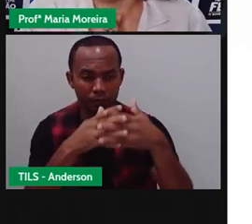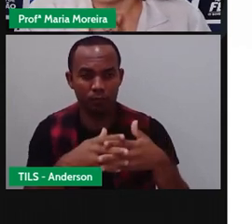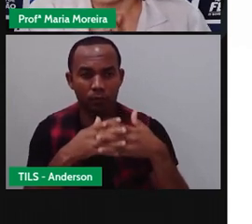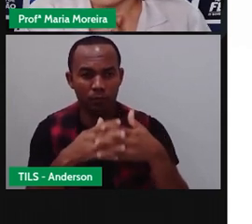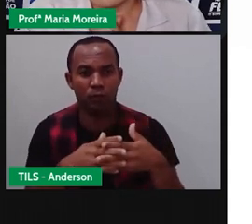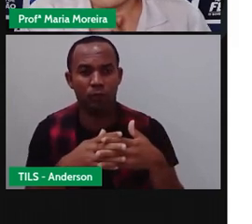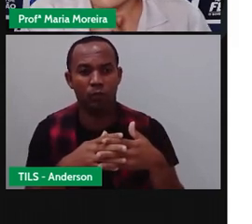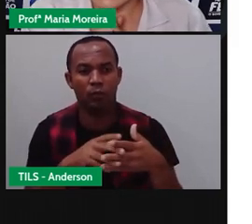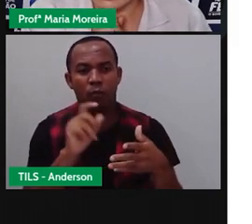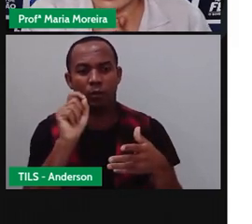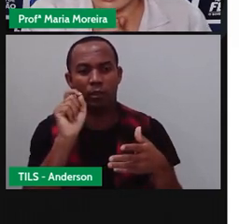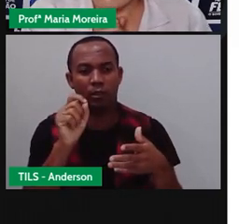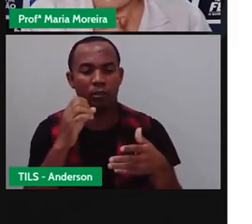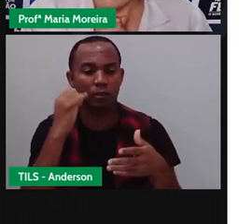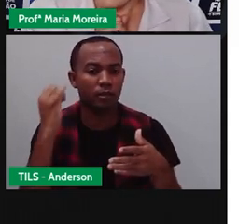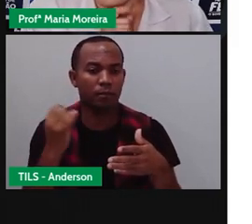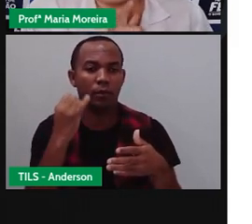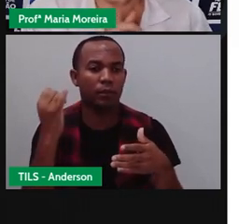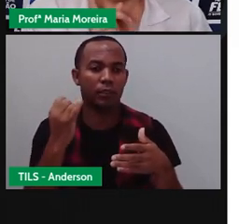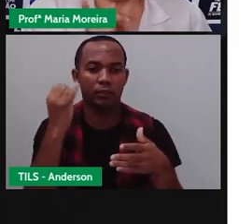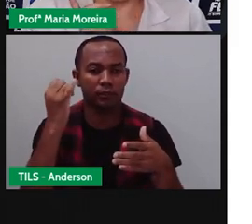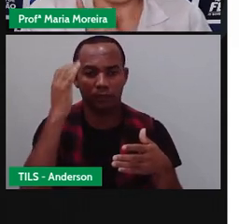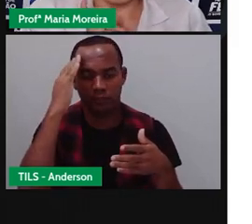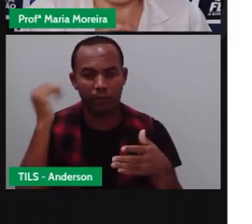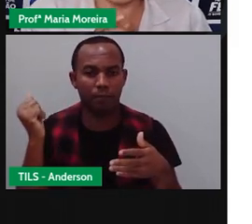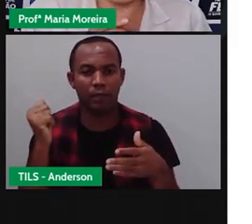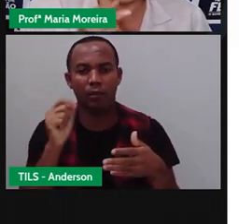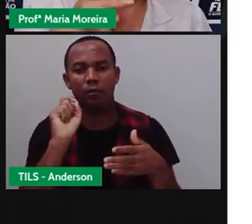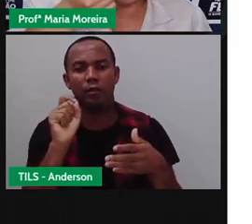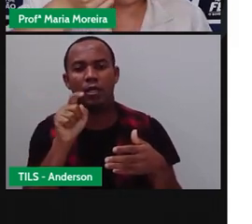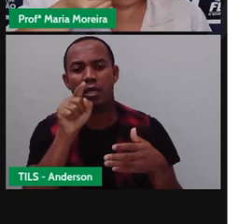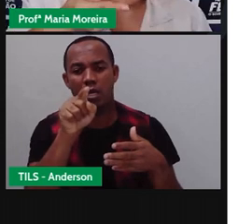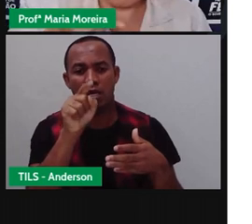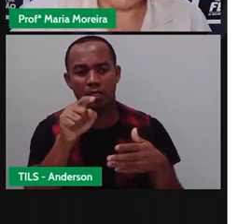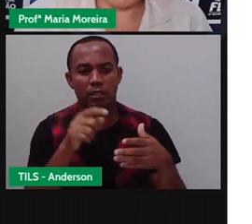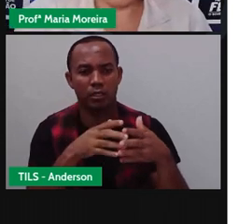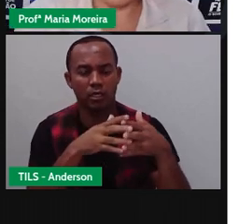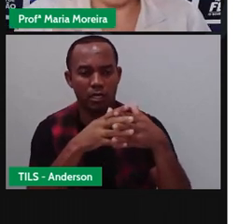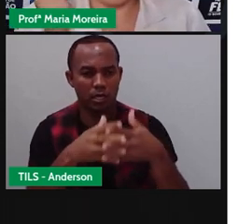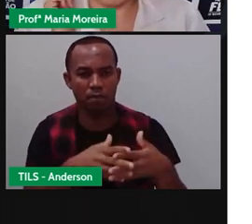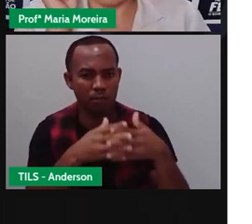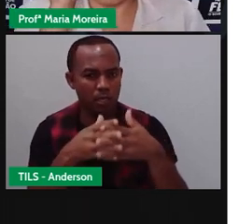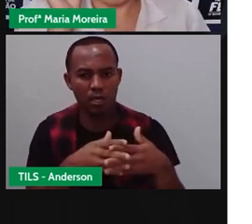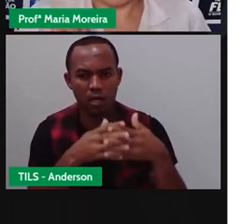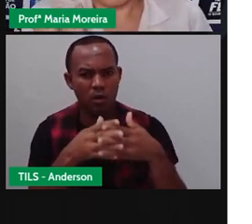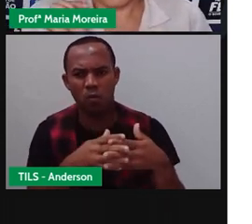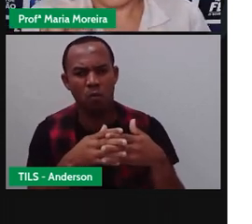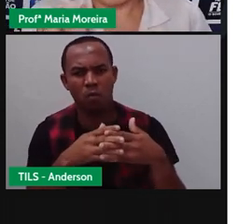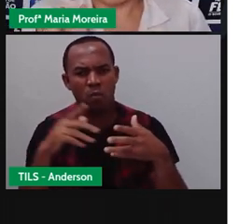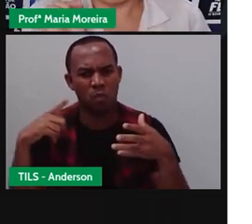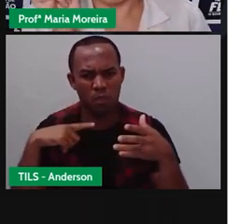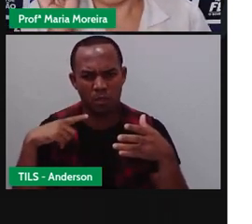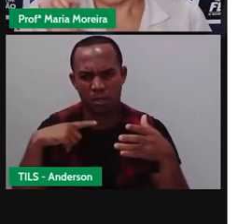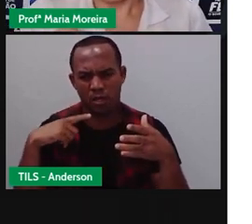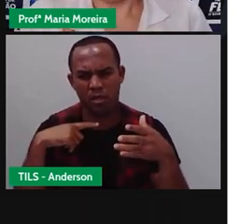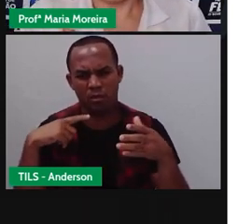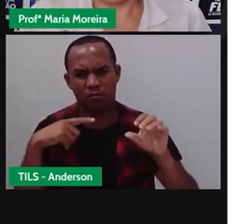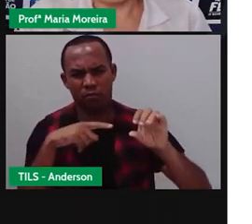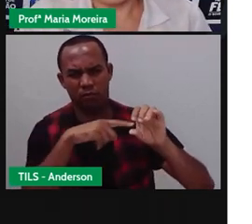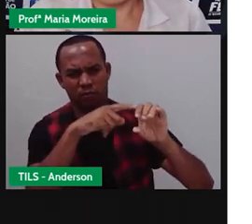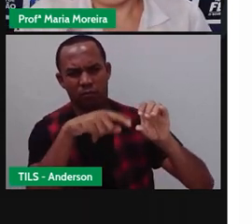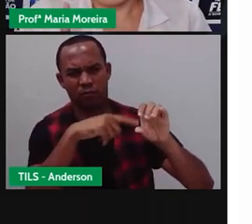Uma coisa interessante pra vocês, tá? Esse caminhão aqui, ele tem na primeira parte dele, no primeiro acho que eixo o nome,